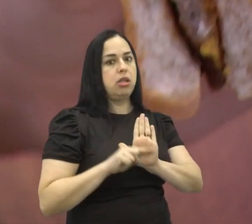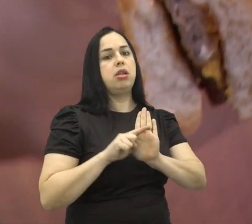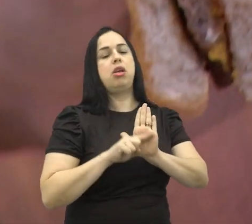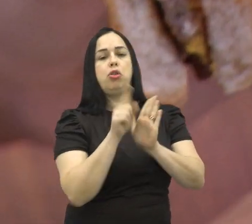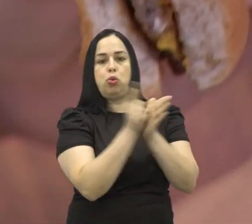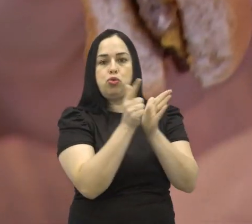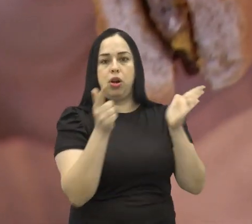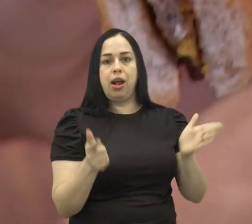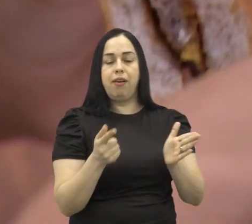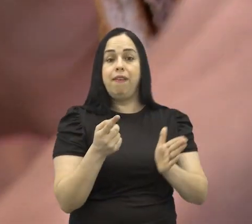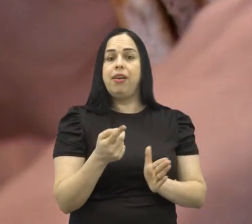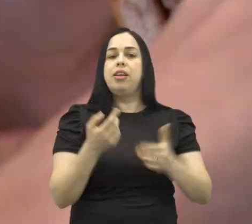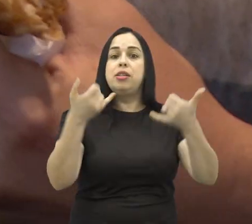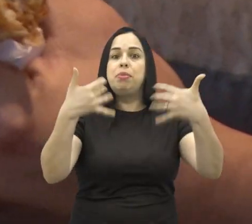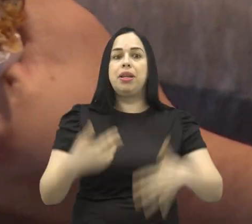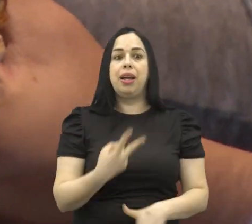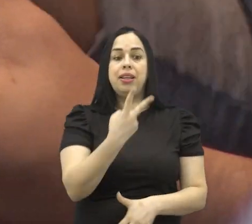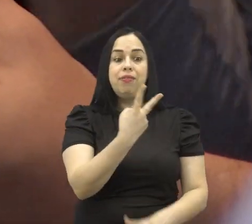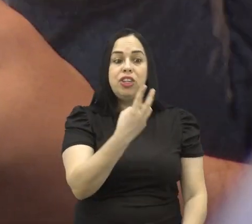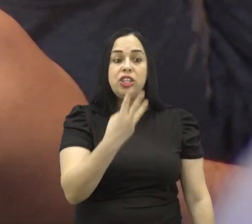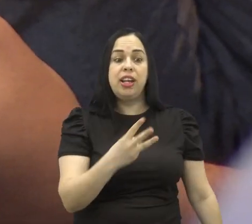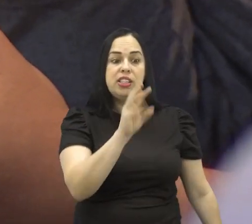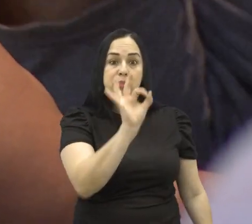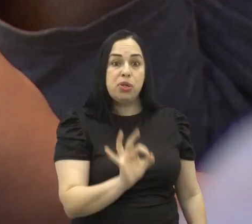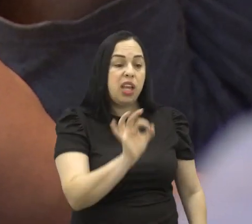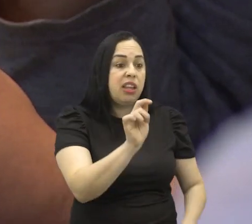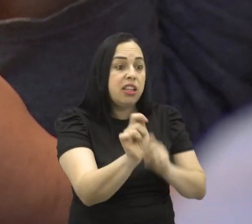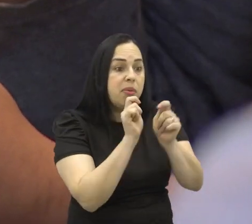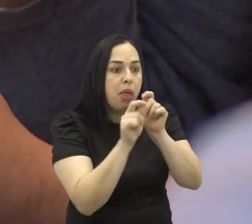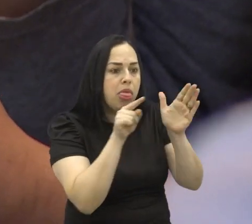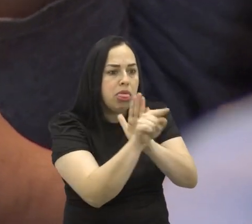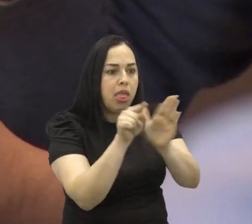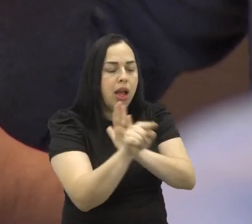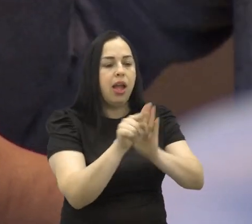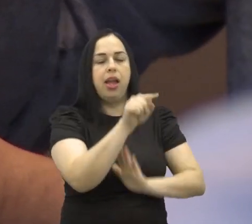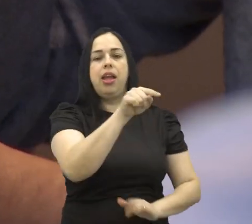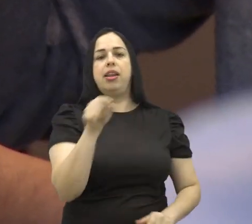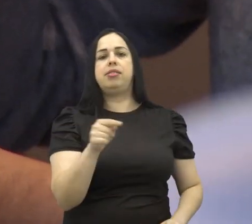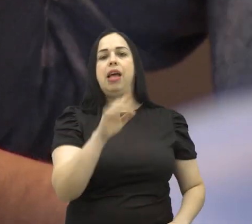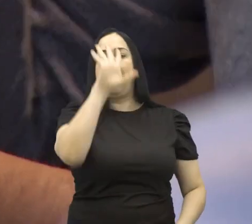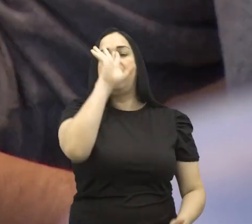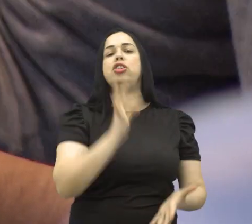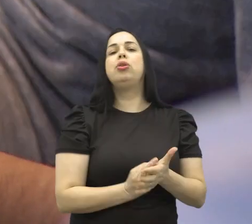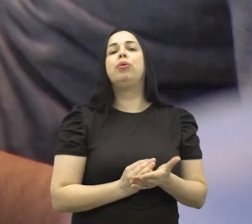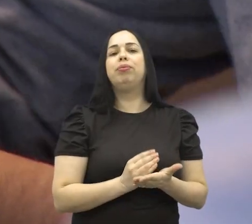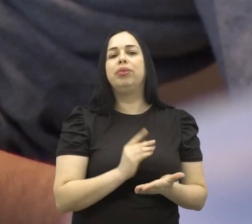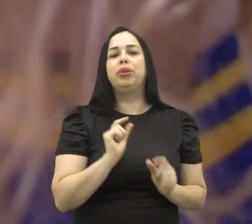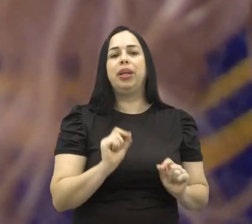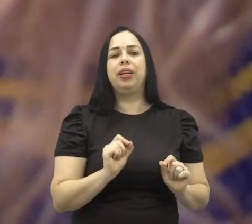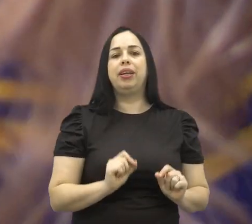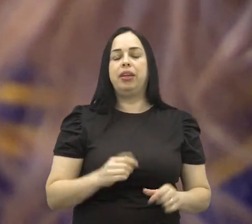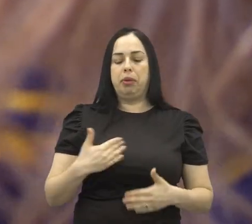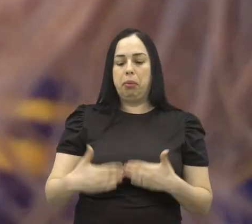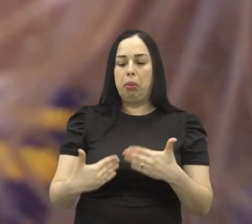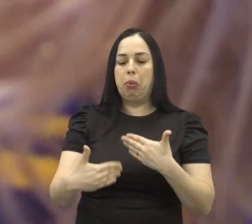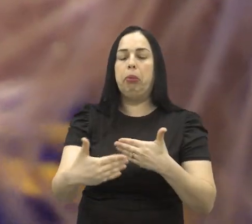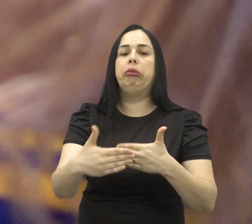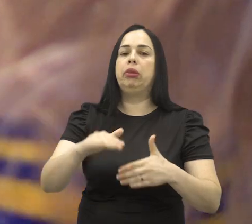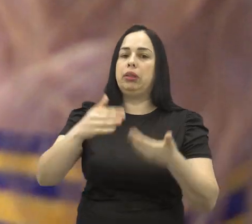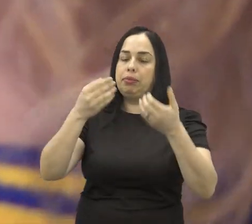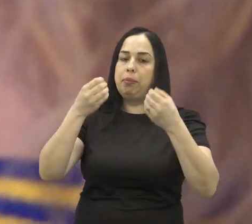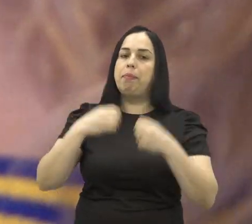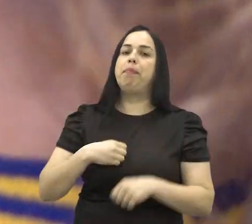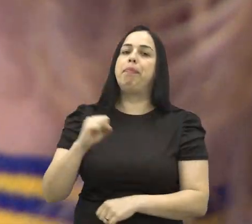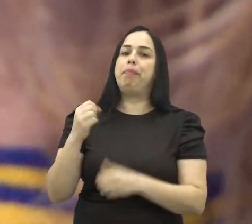Datafolha, apenas 23% dos entrevistados acreditam que podem ter complicações sérias em decorrência do